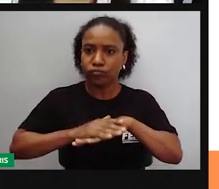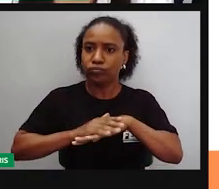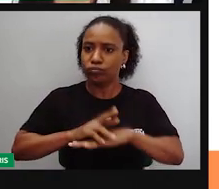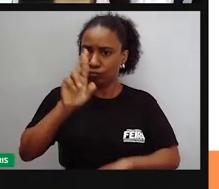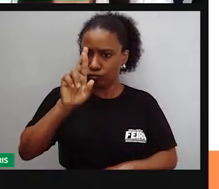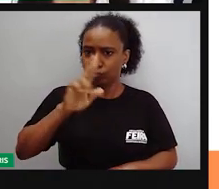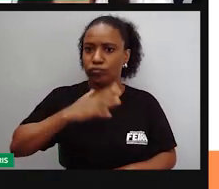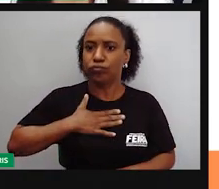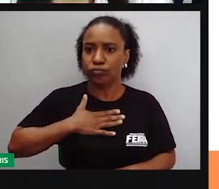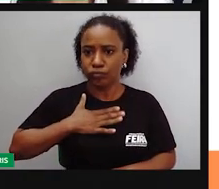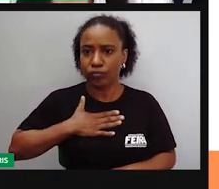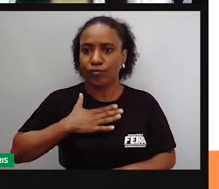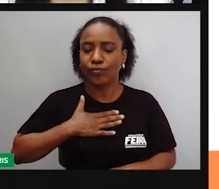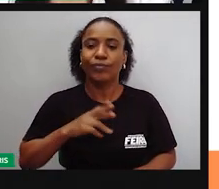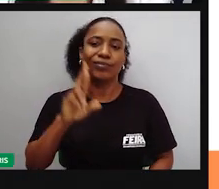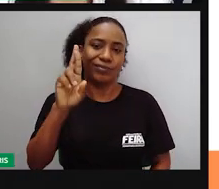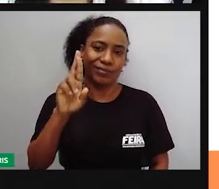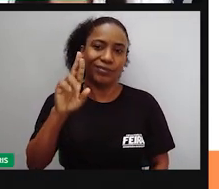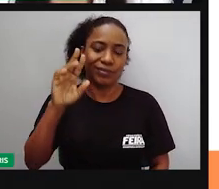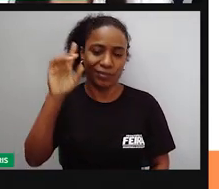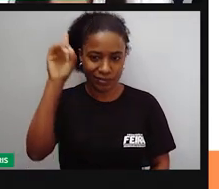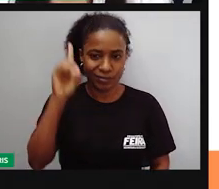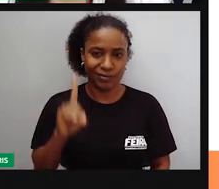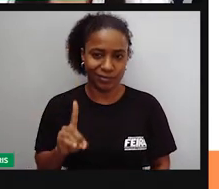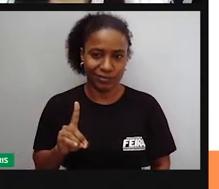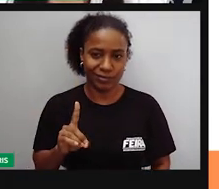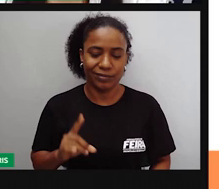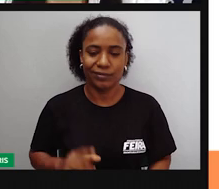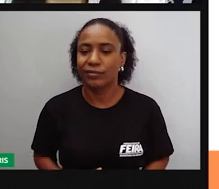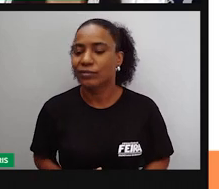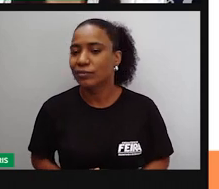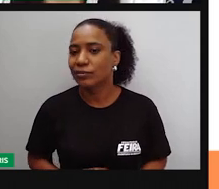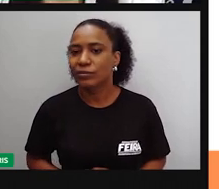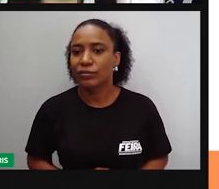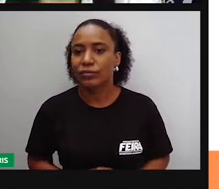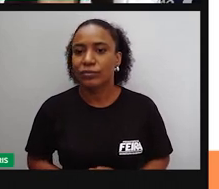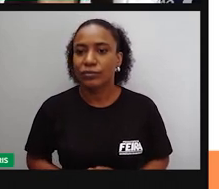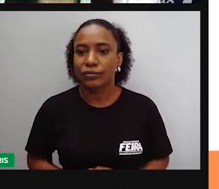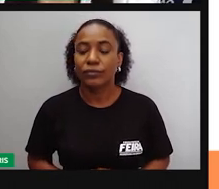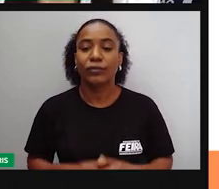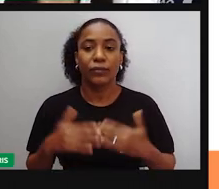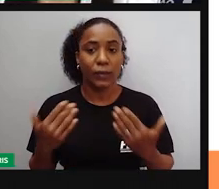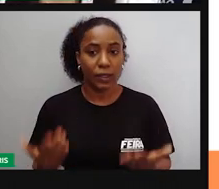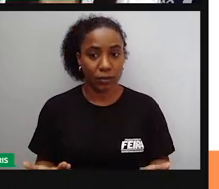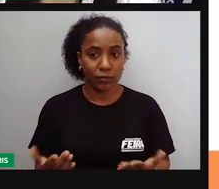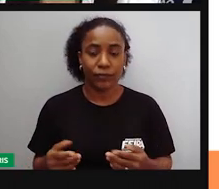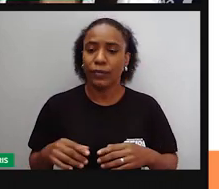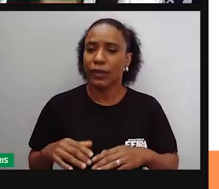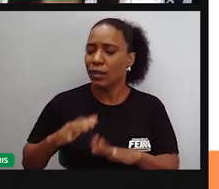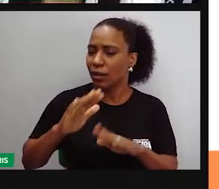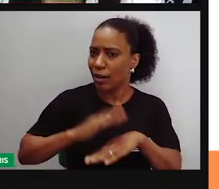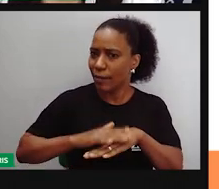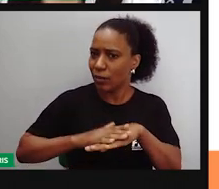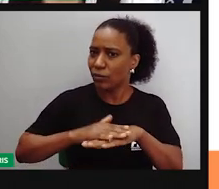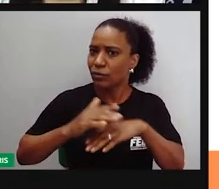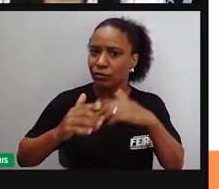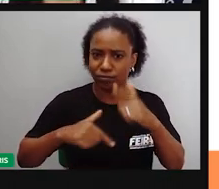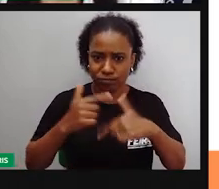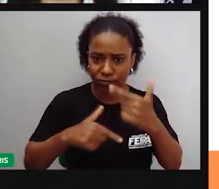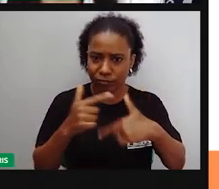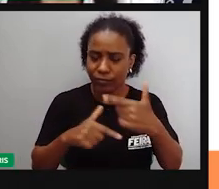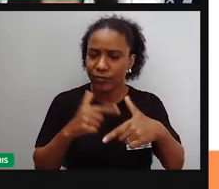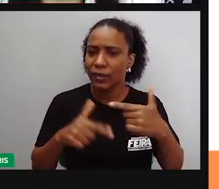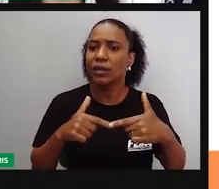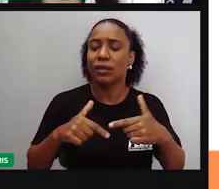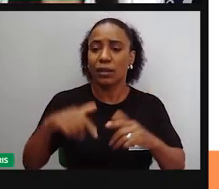daquilo que é o seu direito. Então, exercer cidadania é ter consciência dos